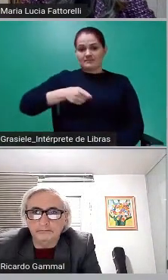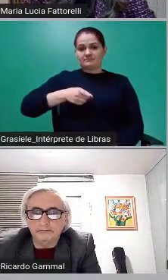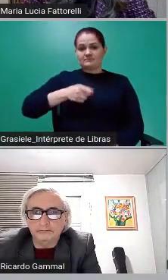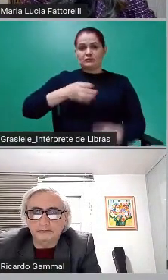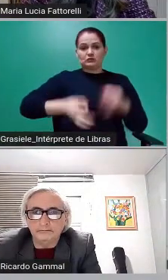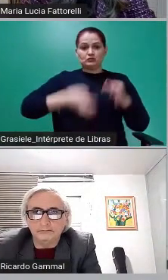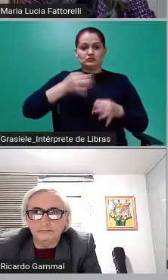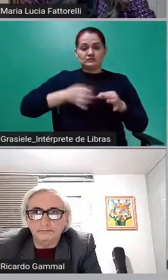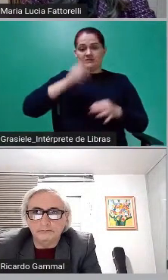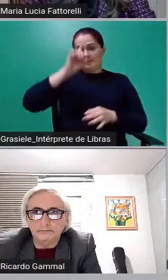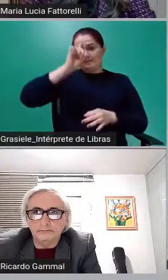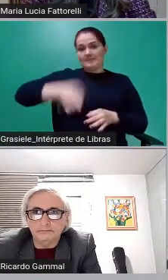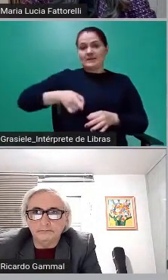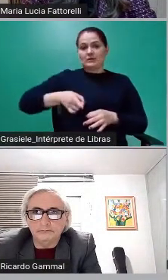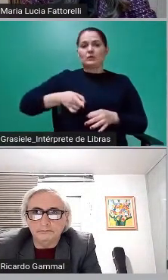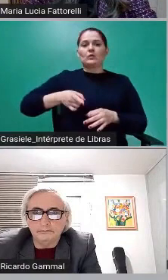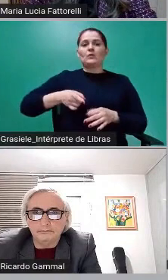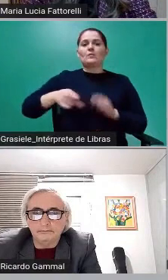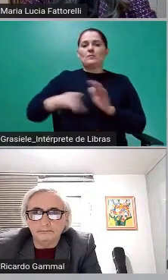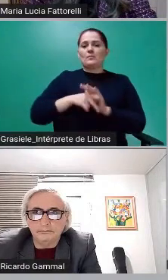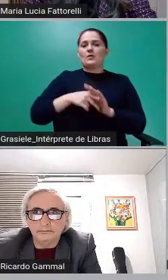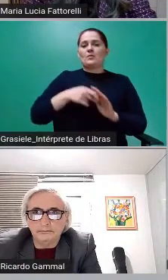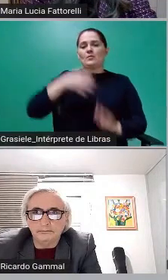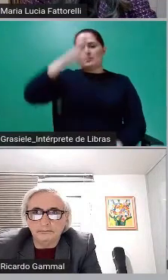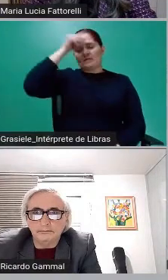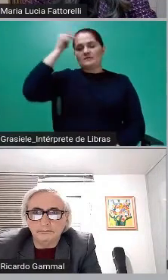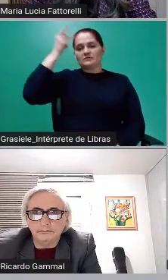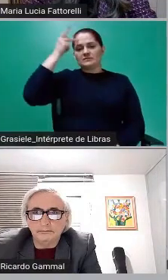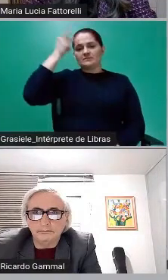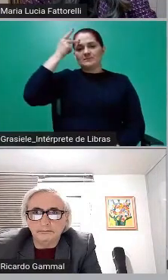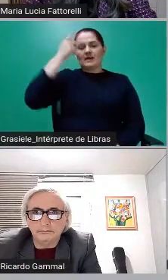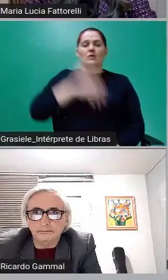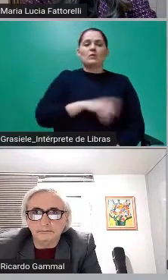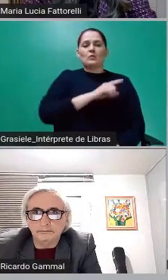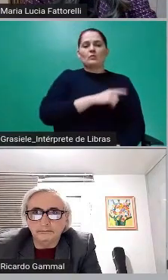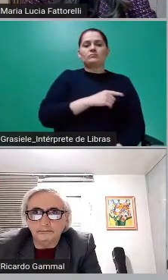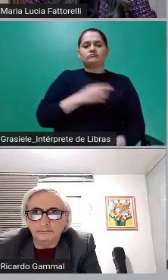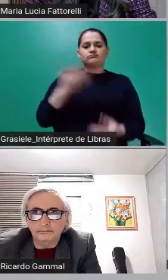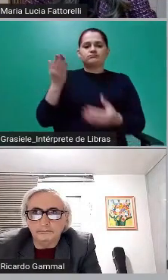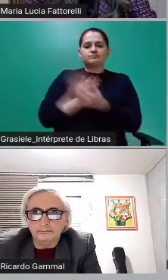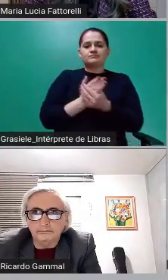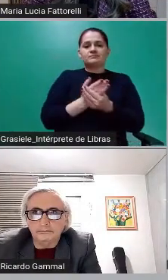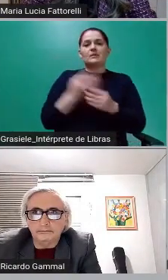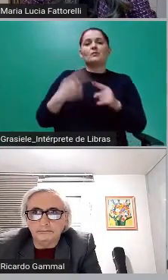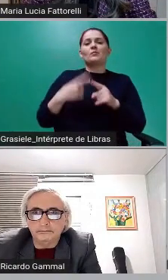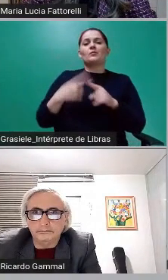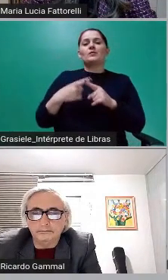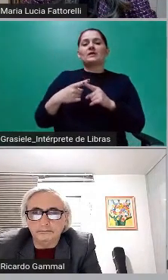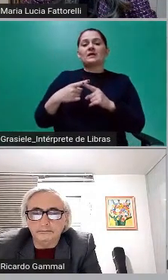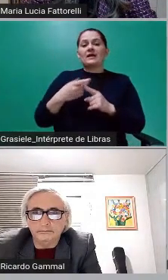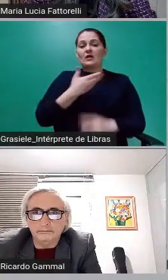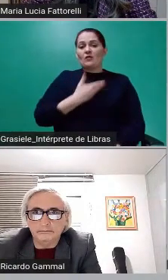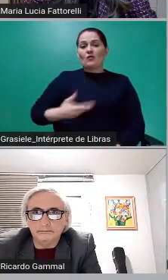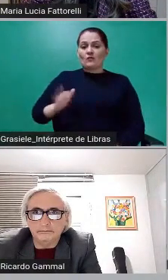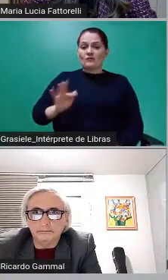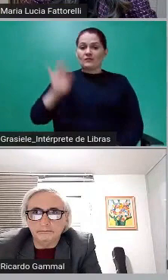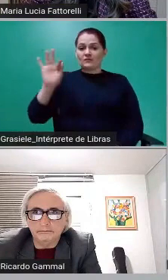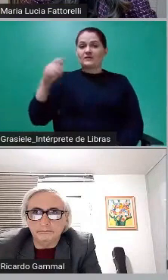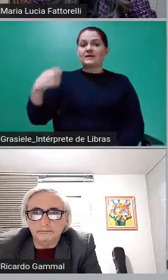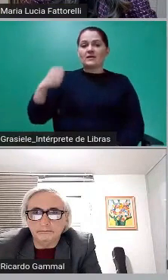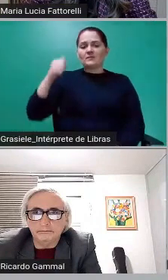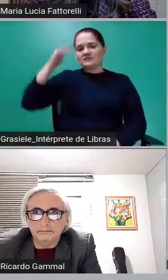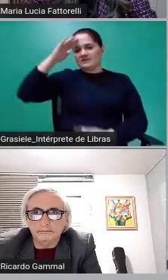União a cumprir essa lei complementar 142,